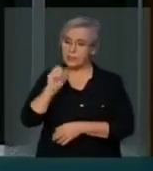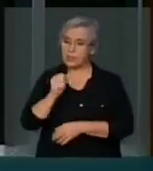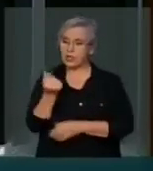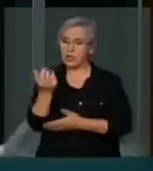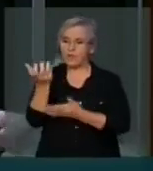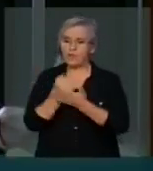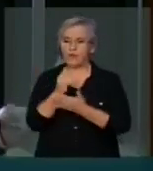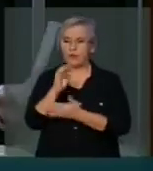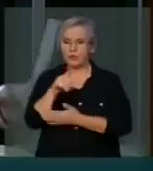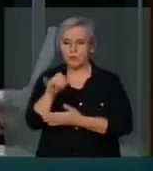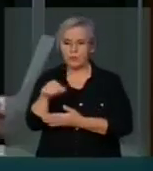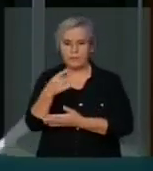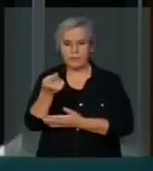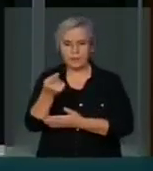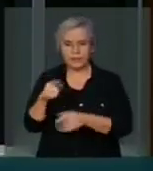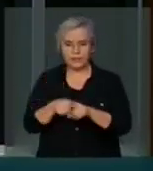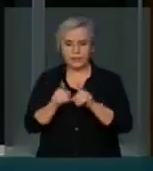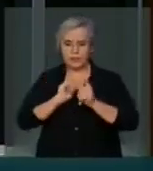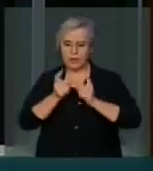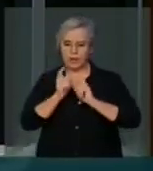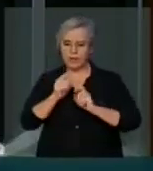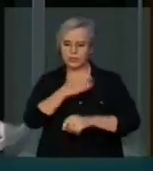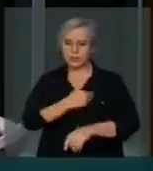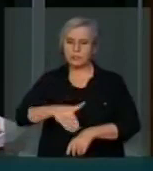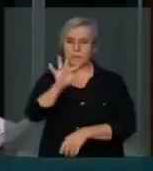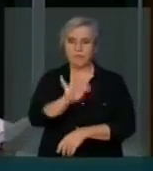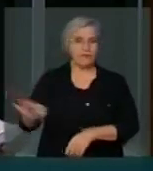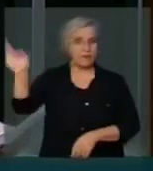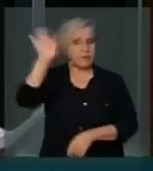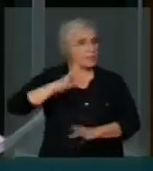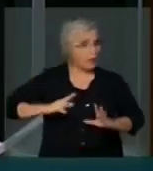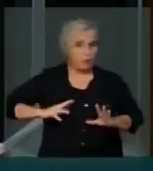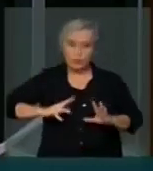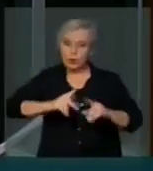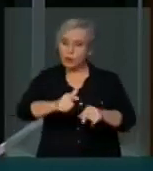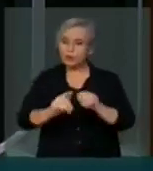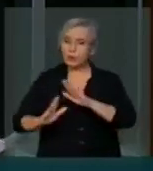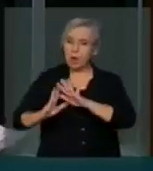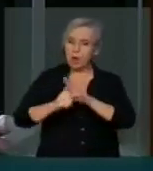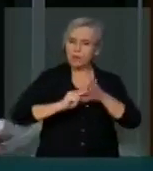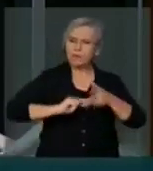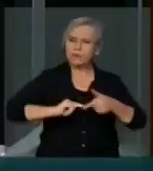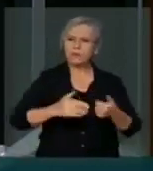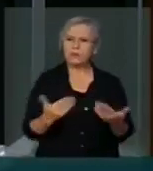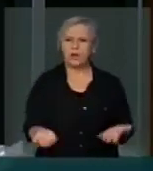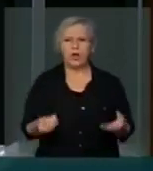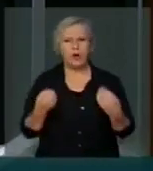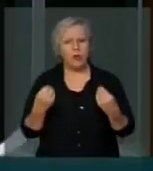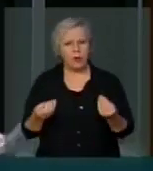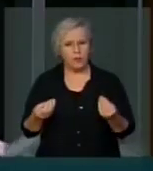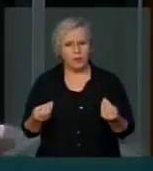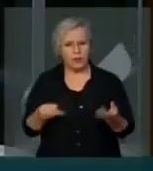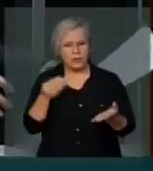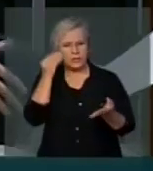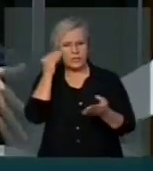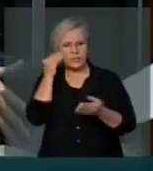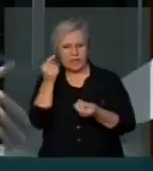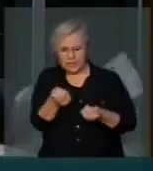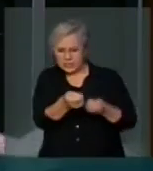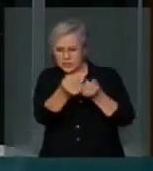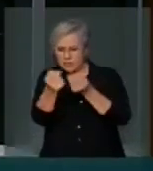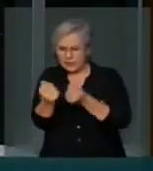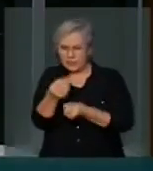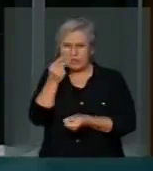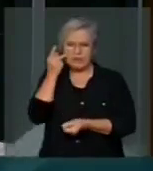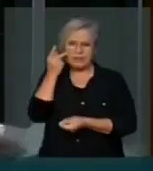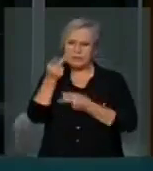pensão, que se instalou na administração pública federal como um todo. Não dá para tentar desvirtuar, tentar dizer que agora é